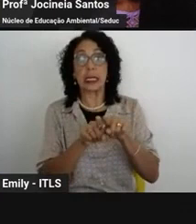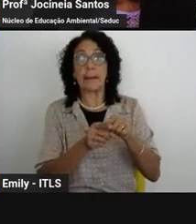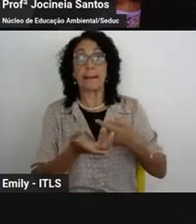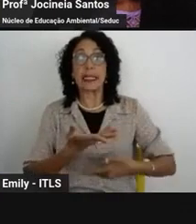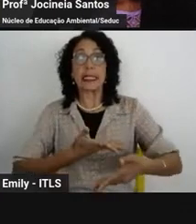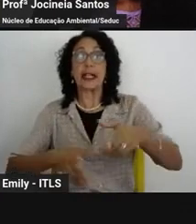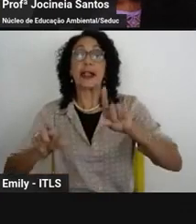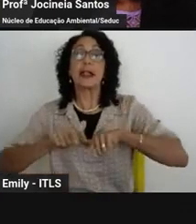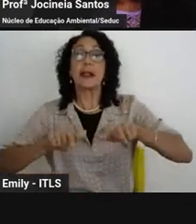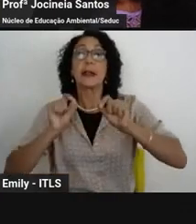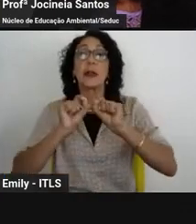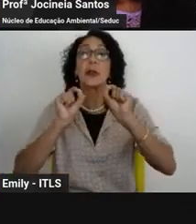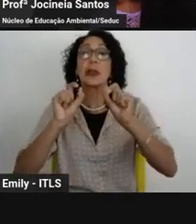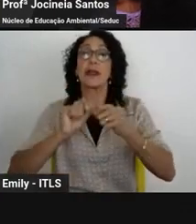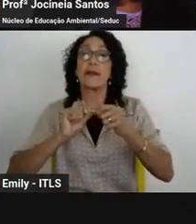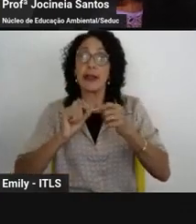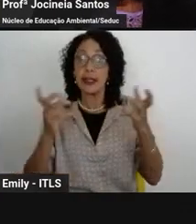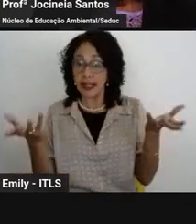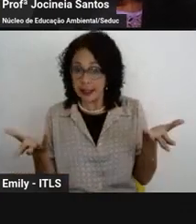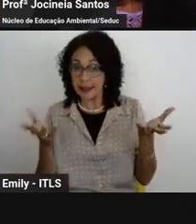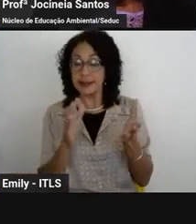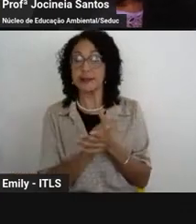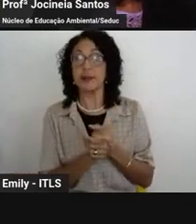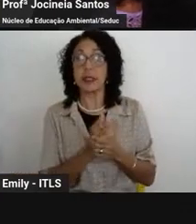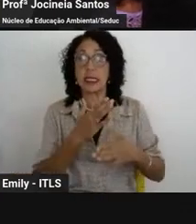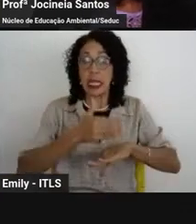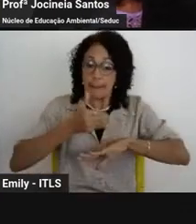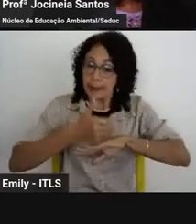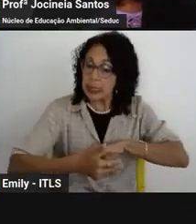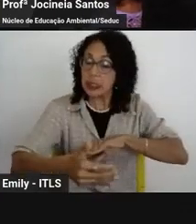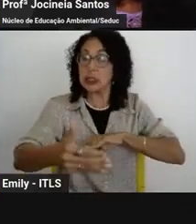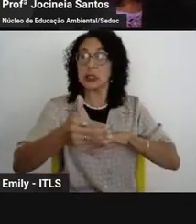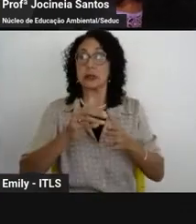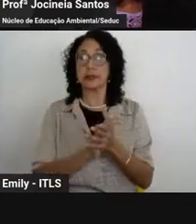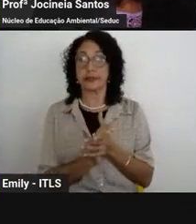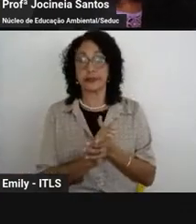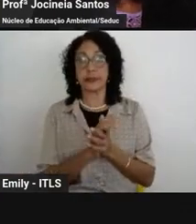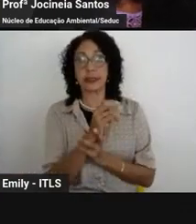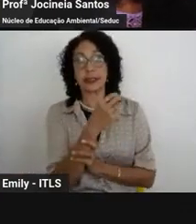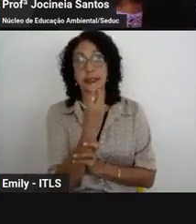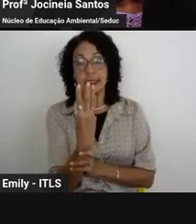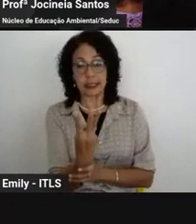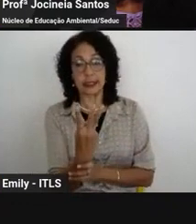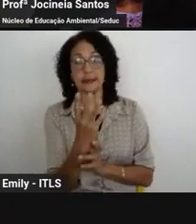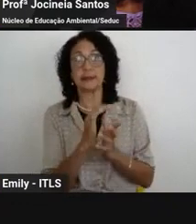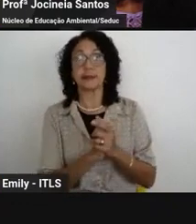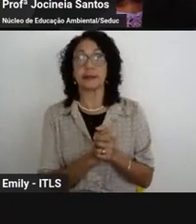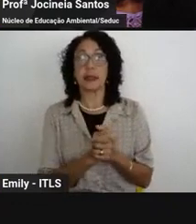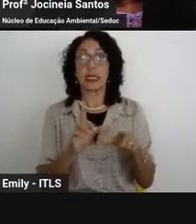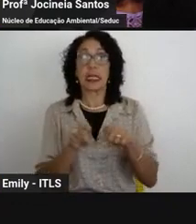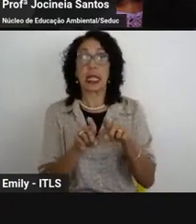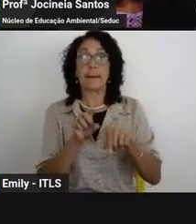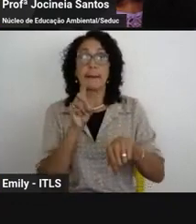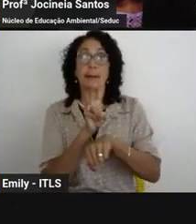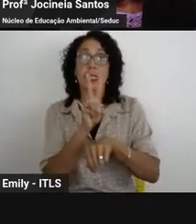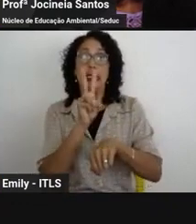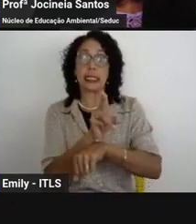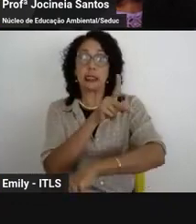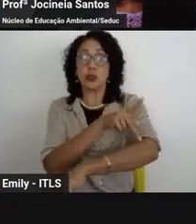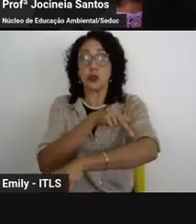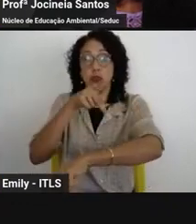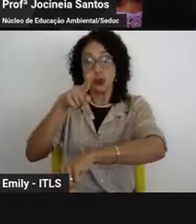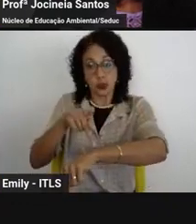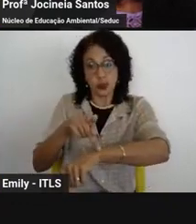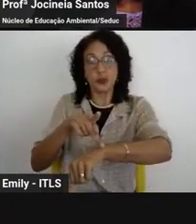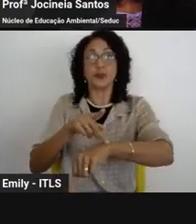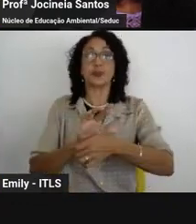tarefas o processo da campanha de educação ambiental contou com a parceria da Secretaria